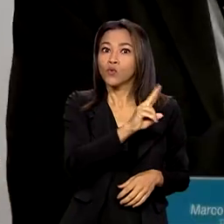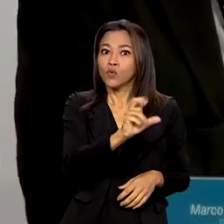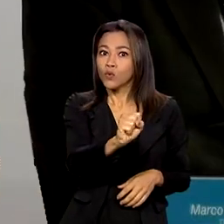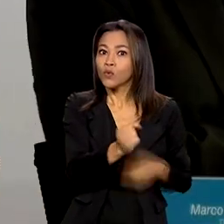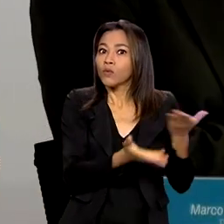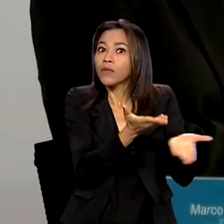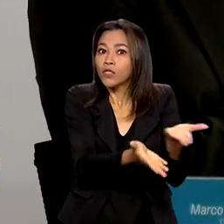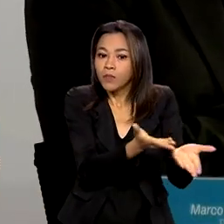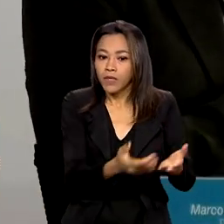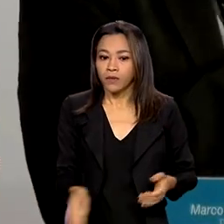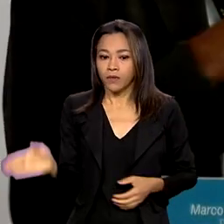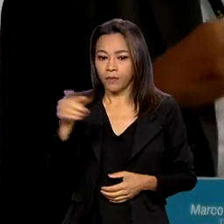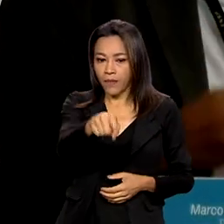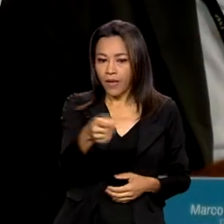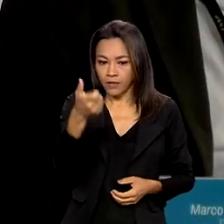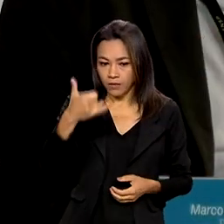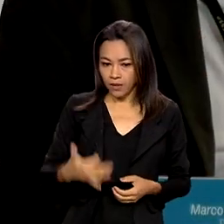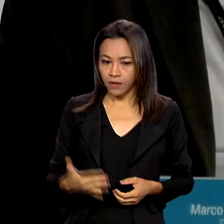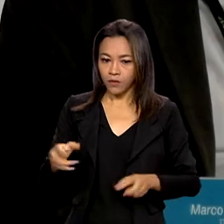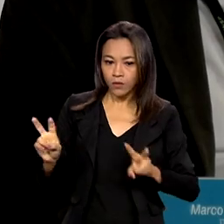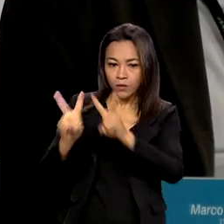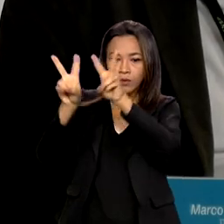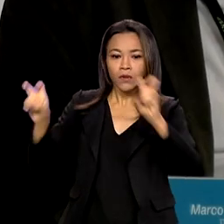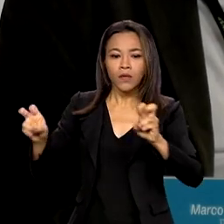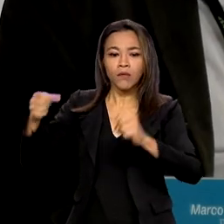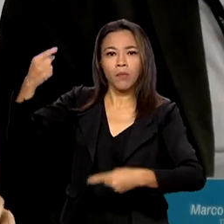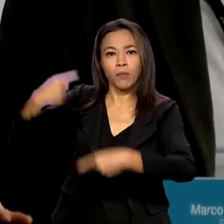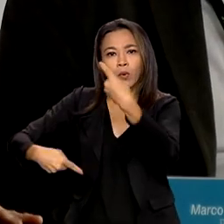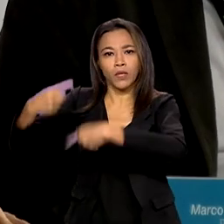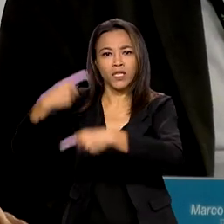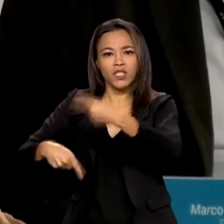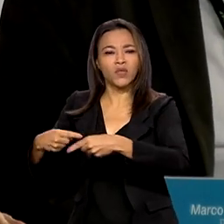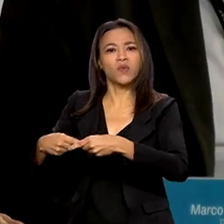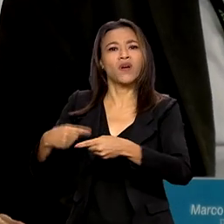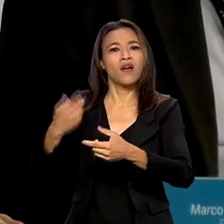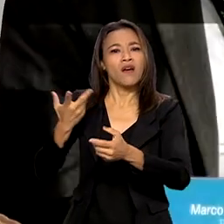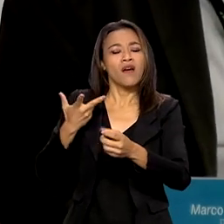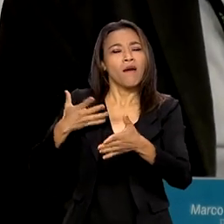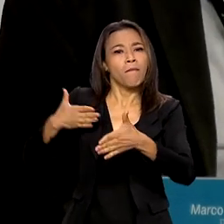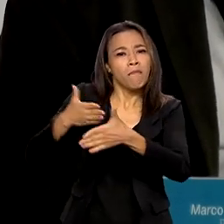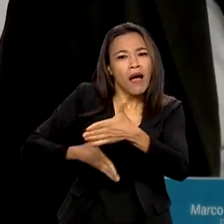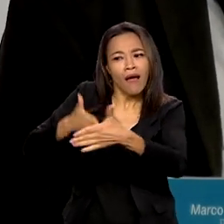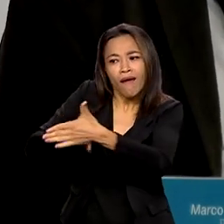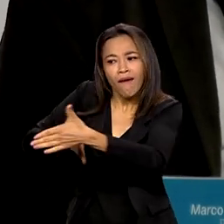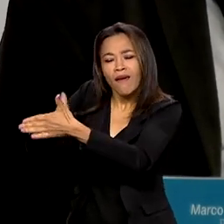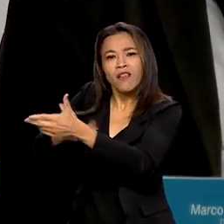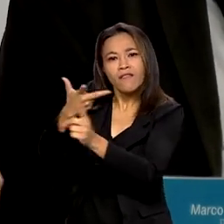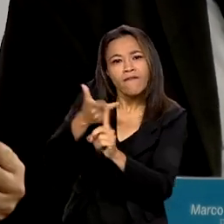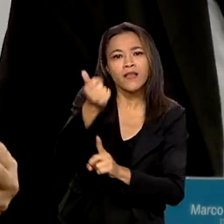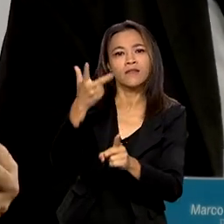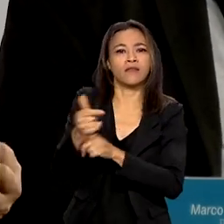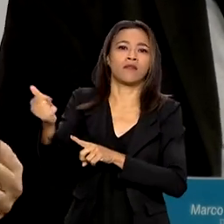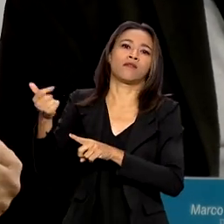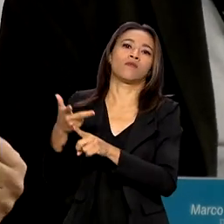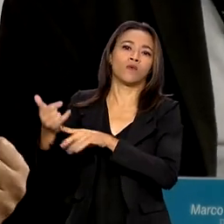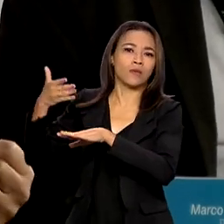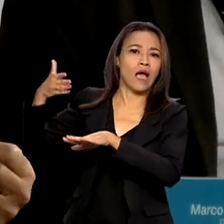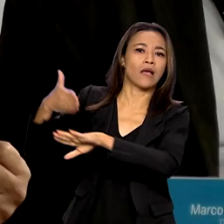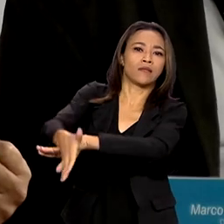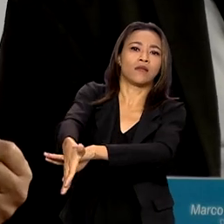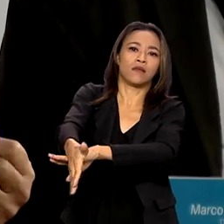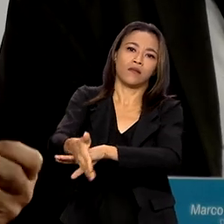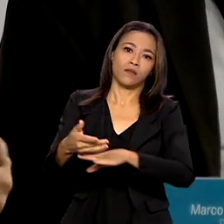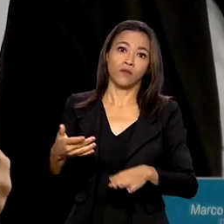Na arena política, vencendo as barreiras do acesso, da nossa dignidade reconhecida,